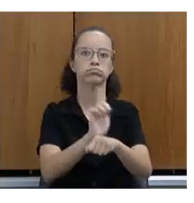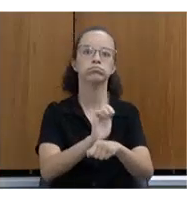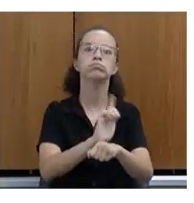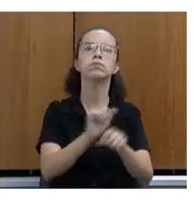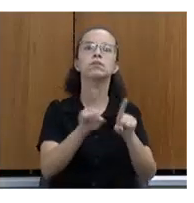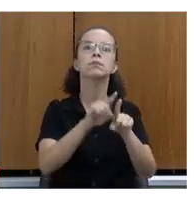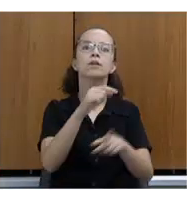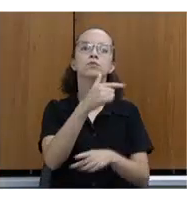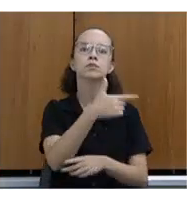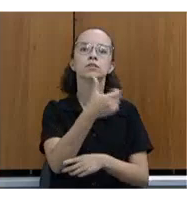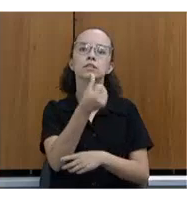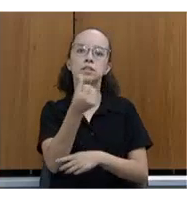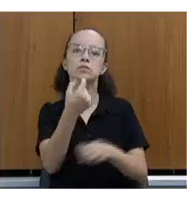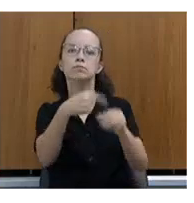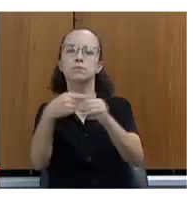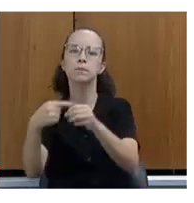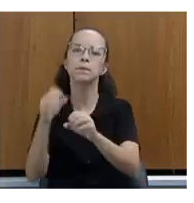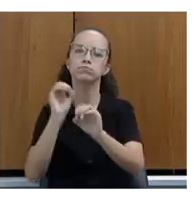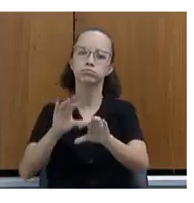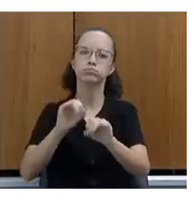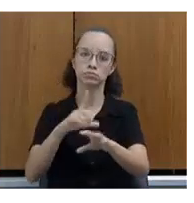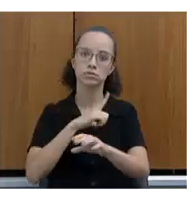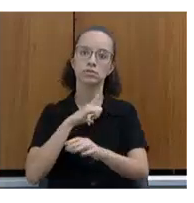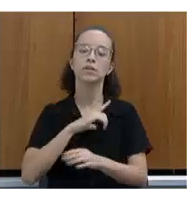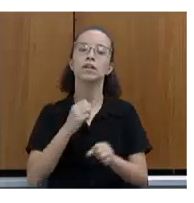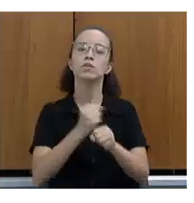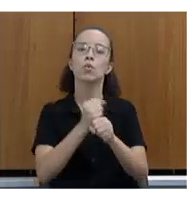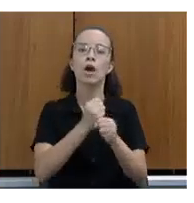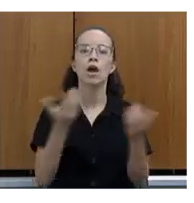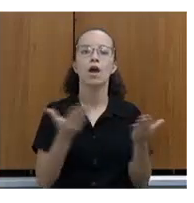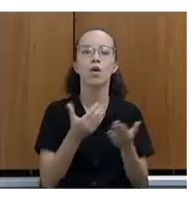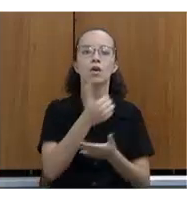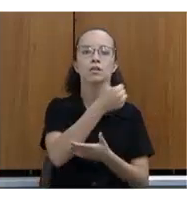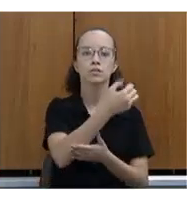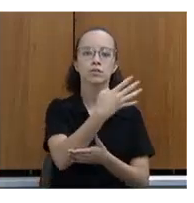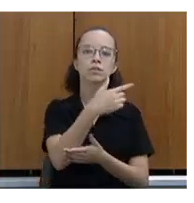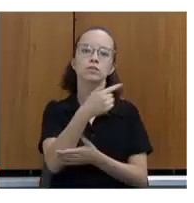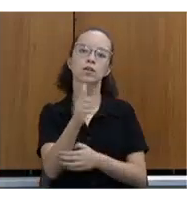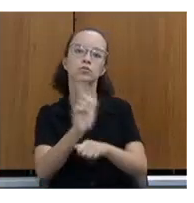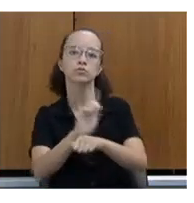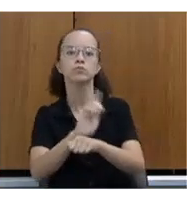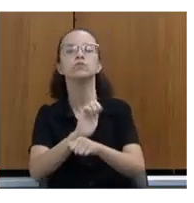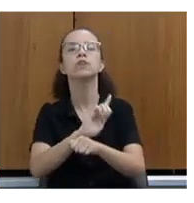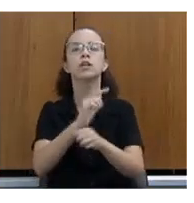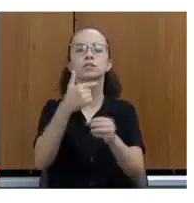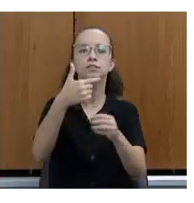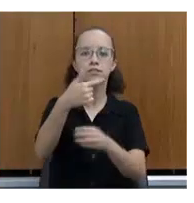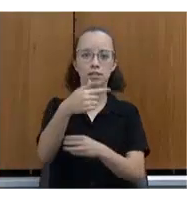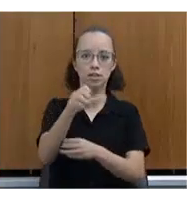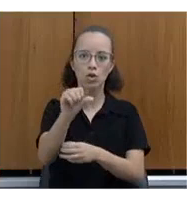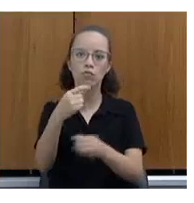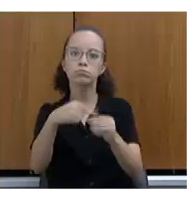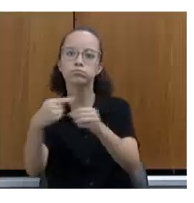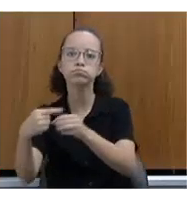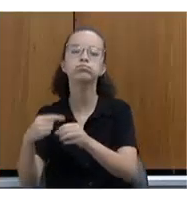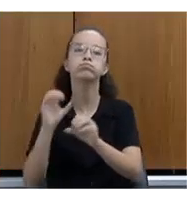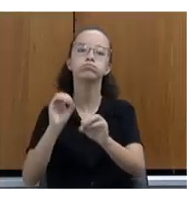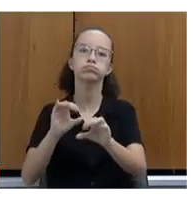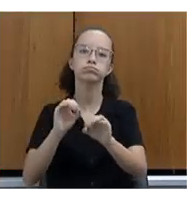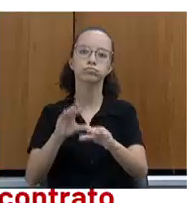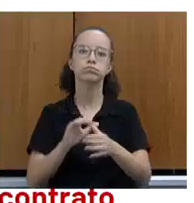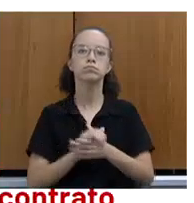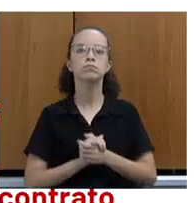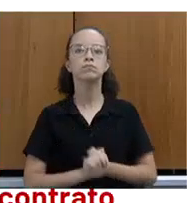municípios capacitados. Em 2022, 147 gestores de 79 municípios capacitados. Por